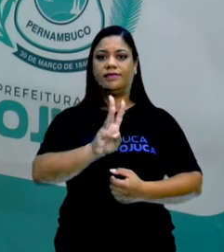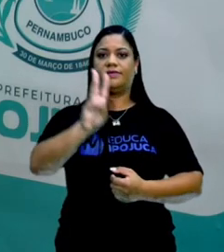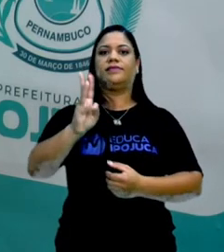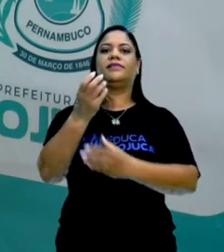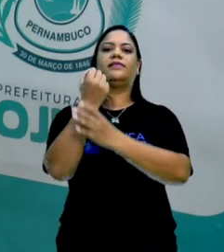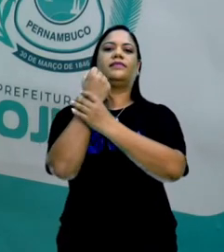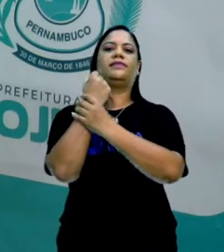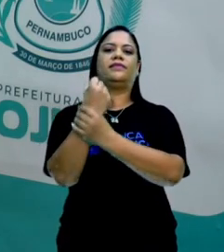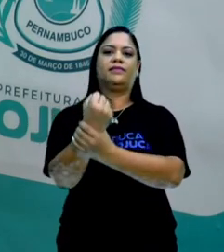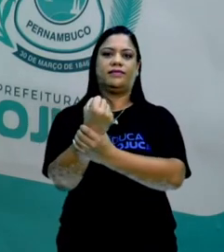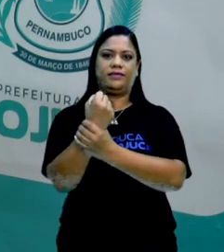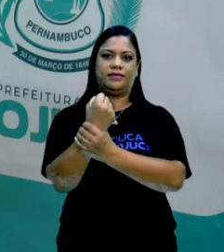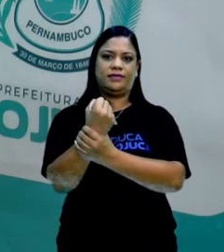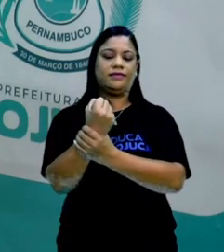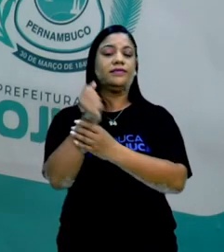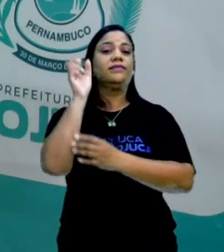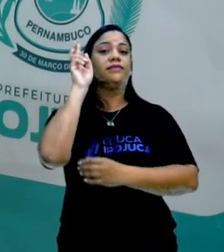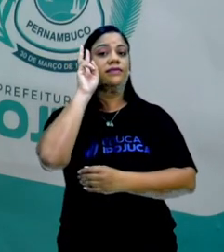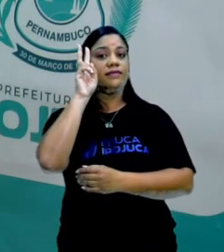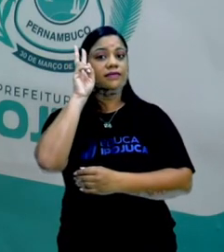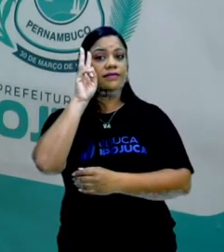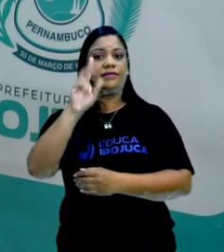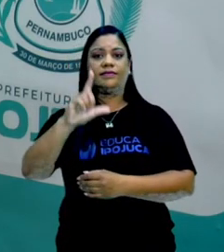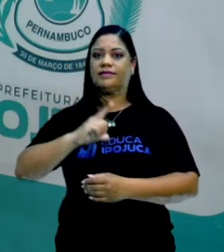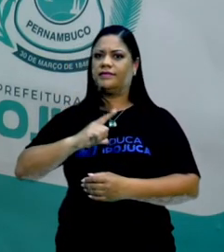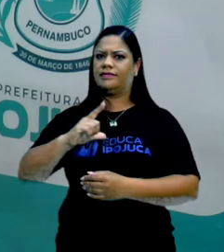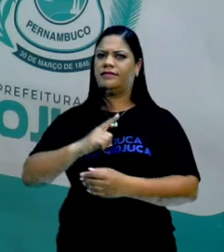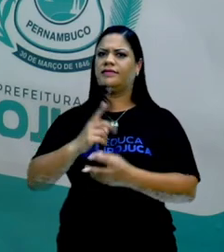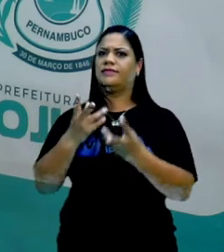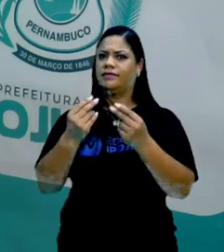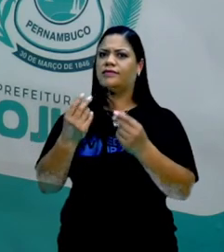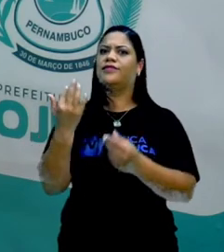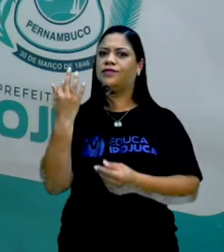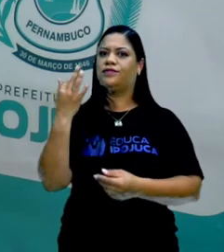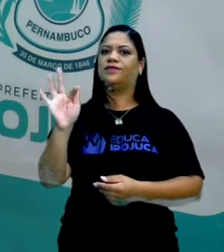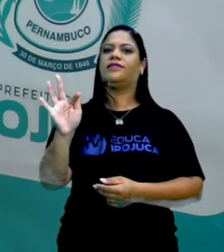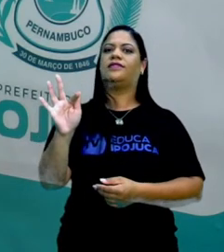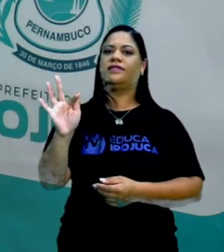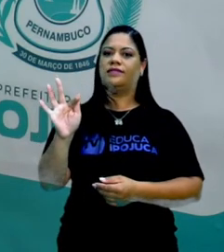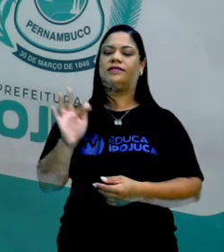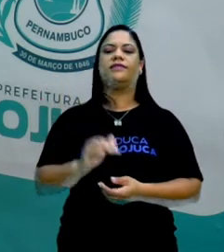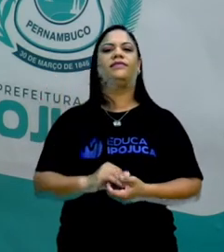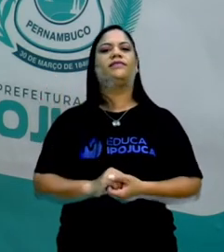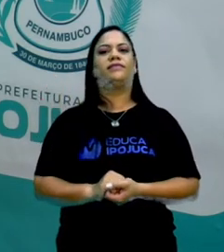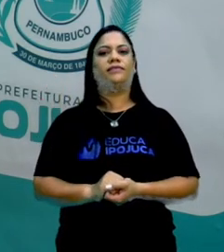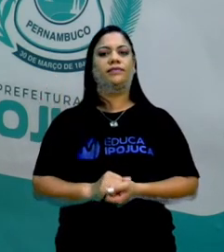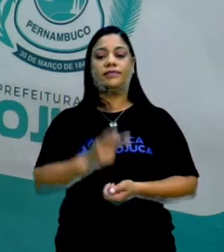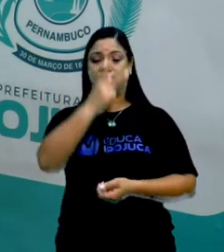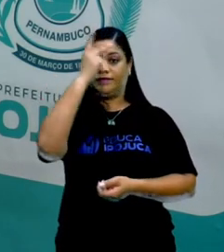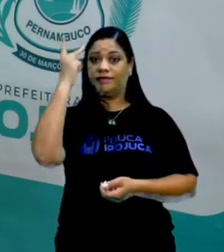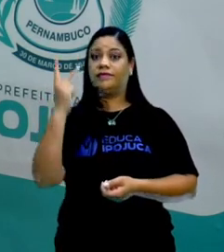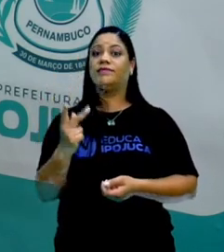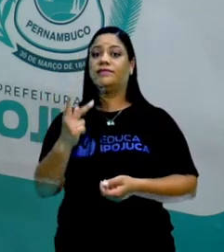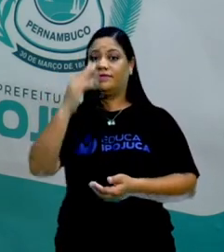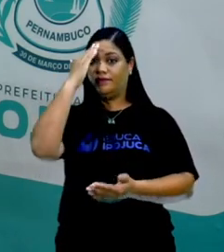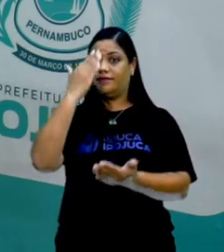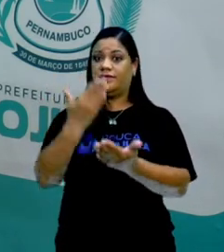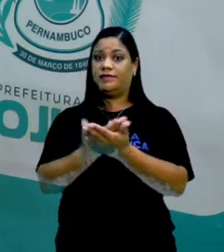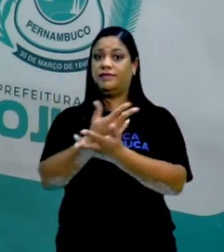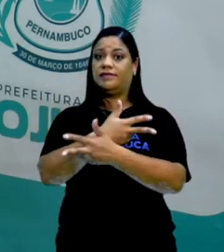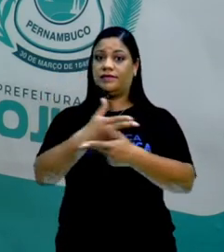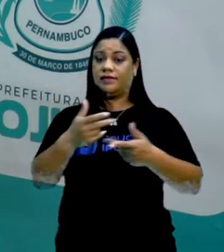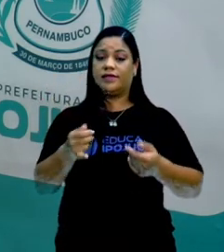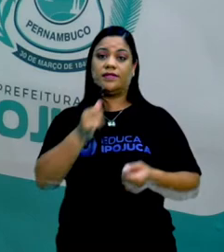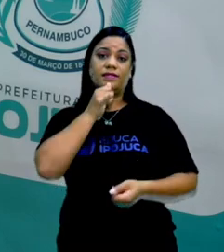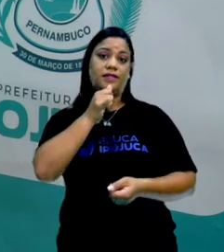confiáveis. Lembre-se que nós temos muitas fake news e muita gente que acredita em determinadas coisas